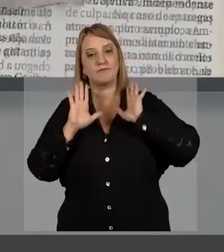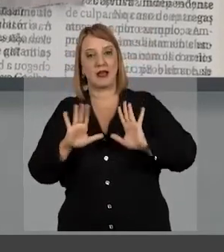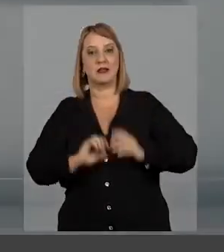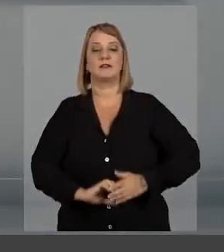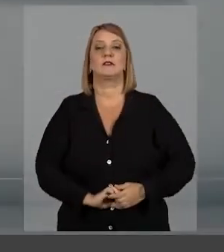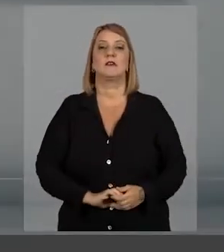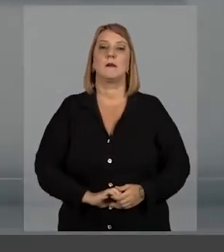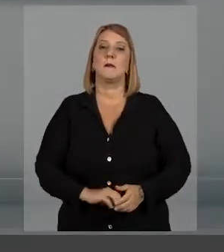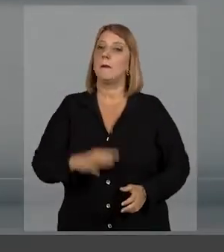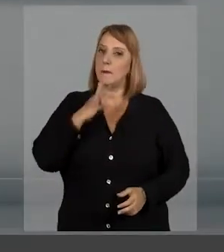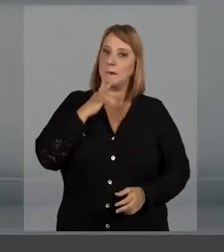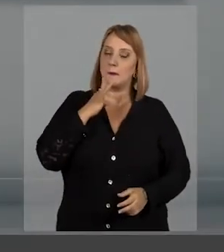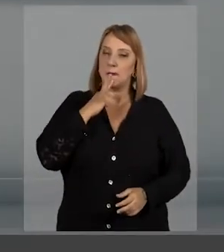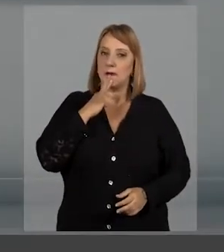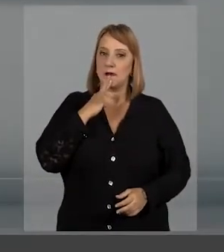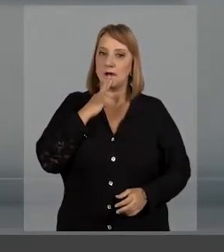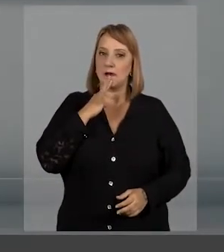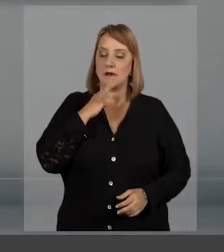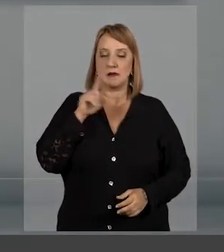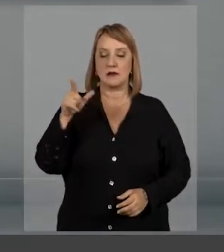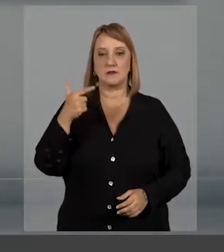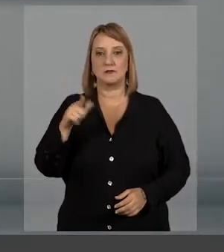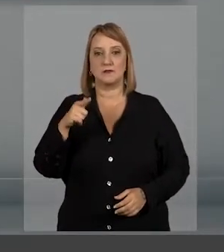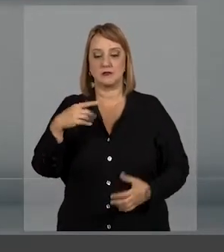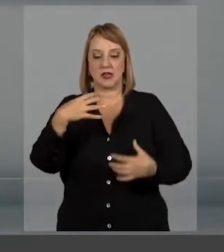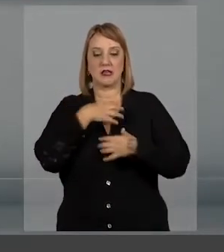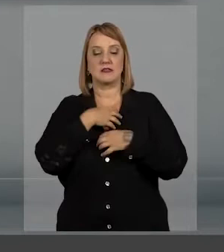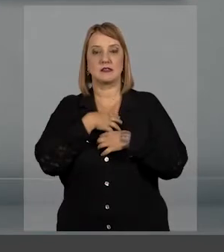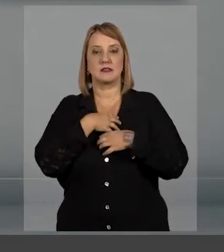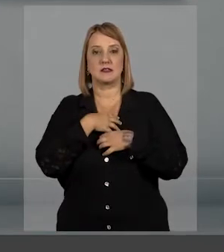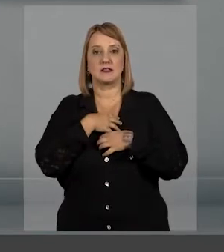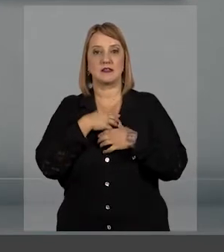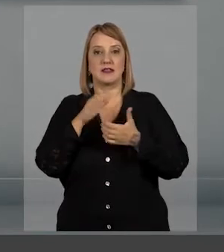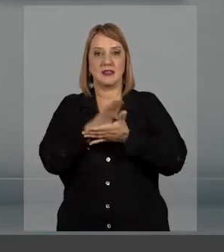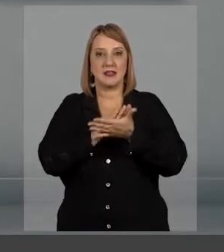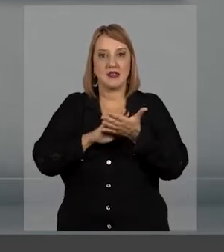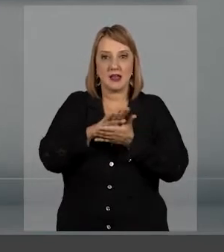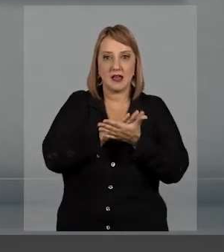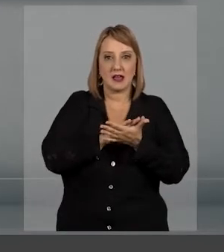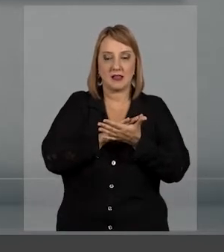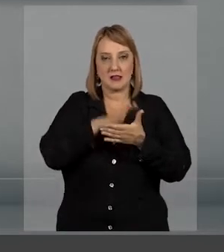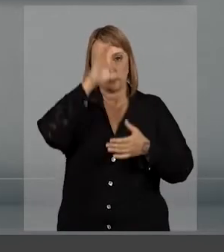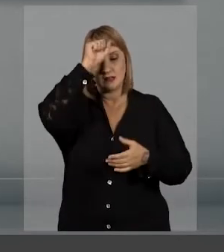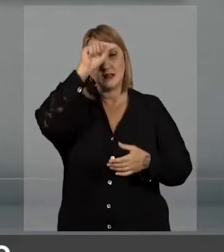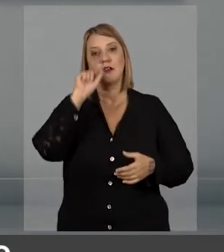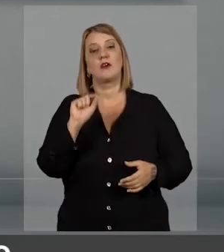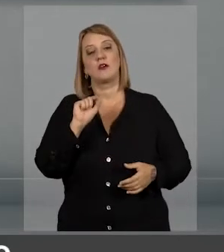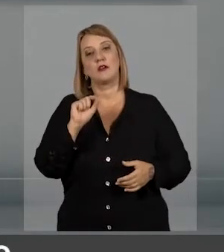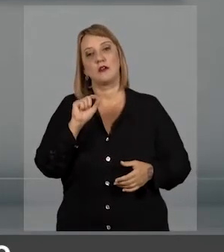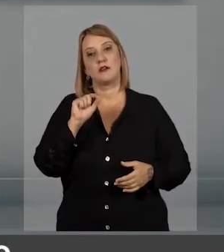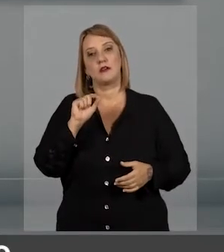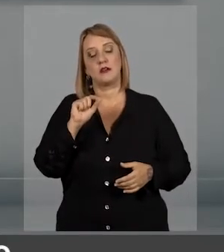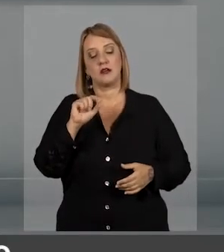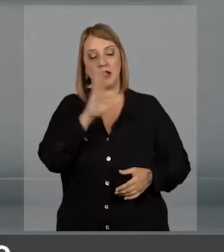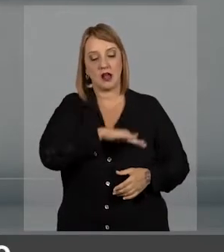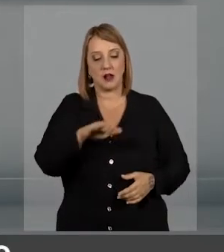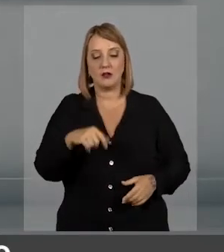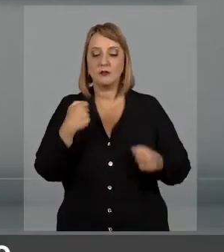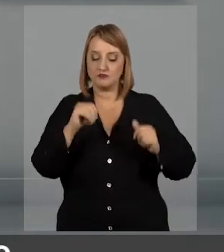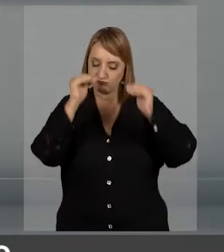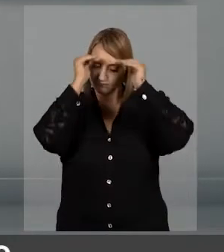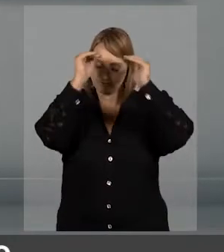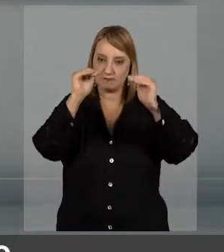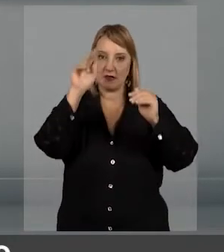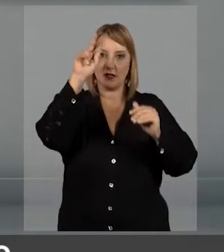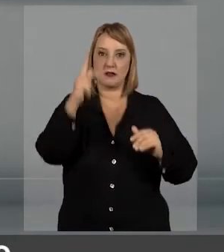indígenas. No entanto, esse conhecimento não se estendeu à dimensão afetiva do aprendizado, o que levaria os alunos a